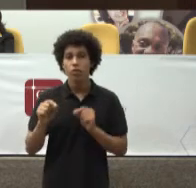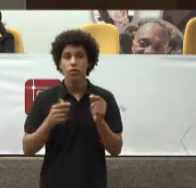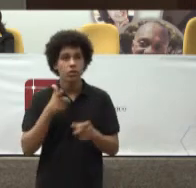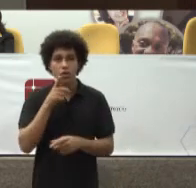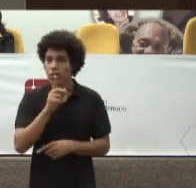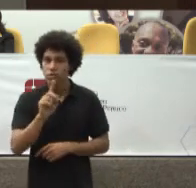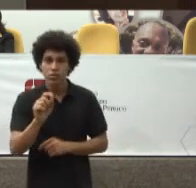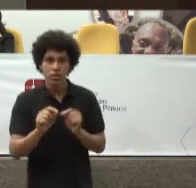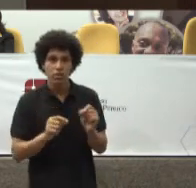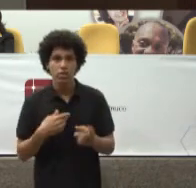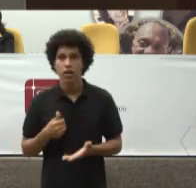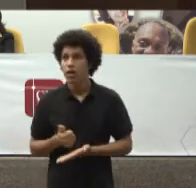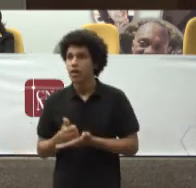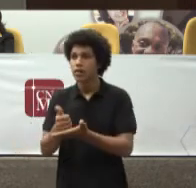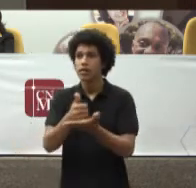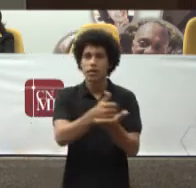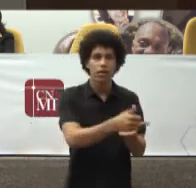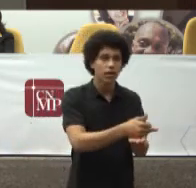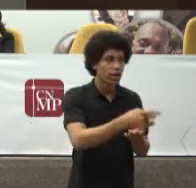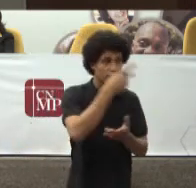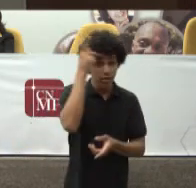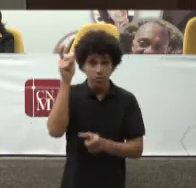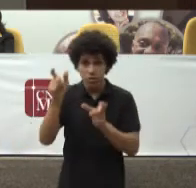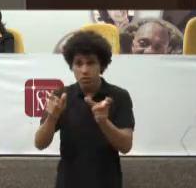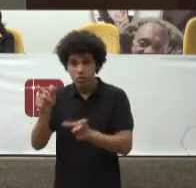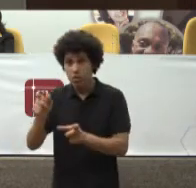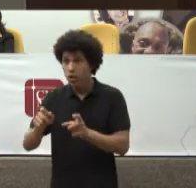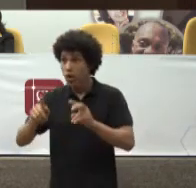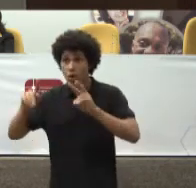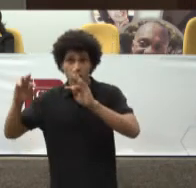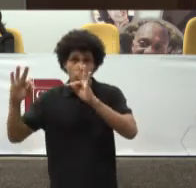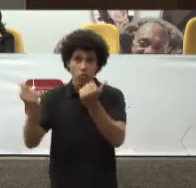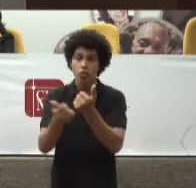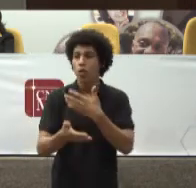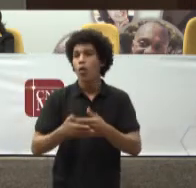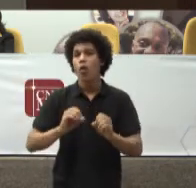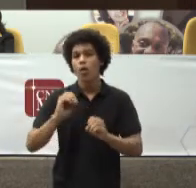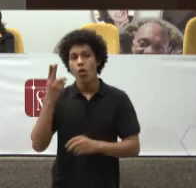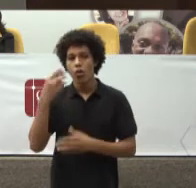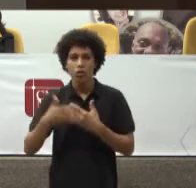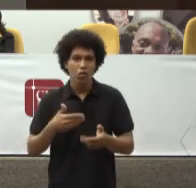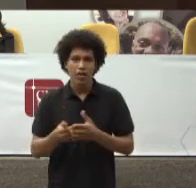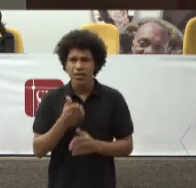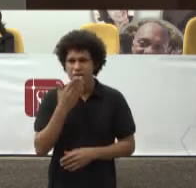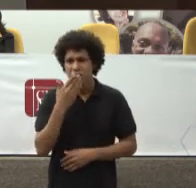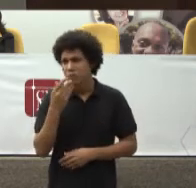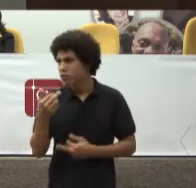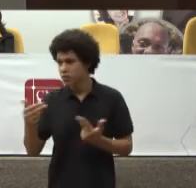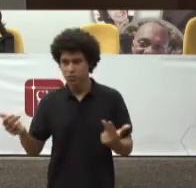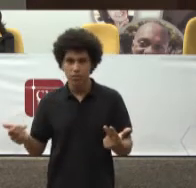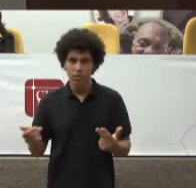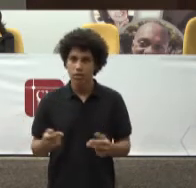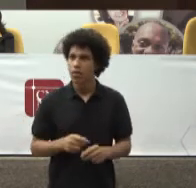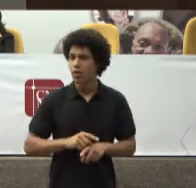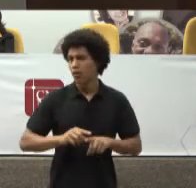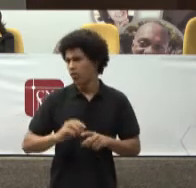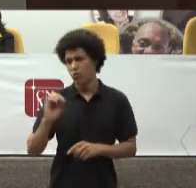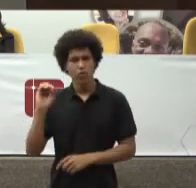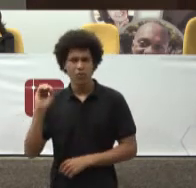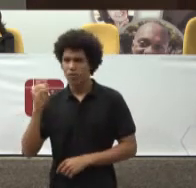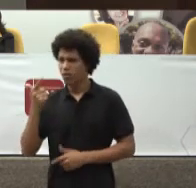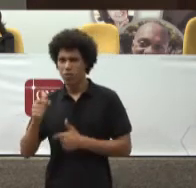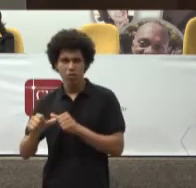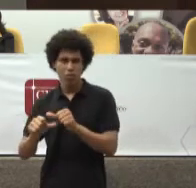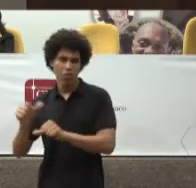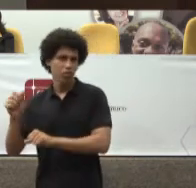Entregar Às pessoas Todo e qualquer Tipo de pretensão Pelo contrário Existem regras Bastante rígidas